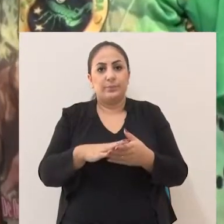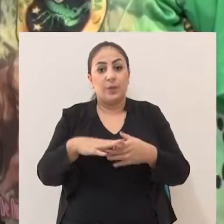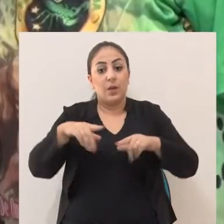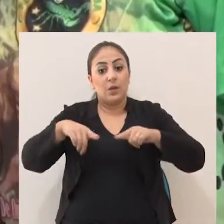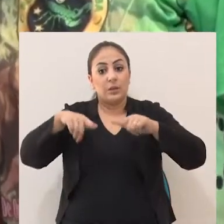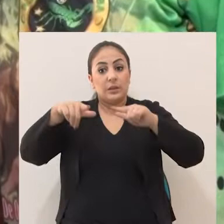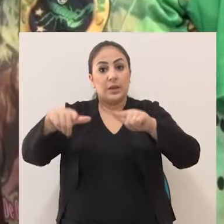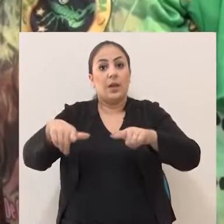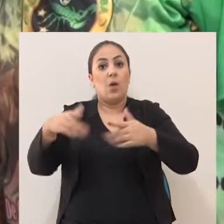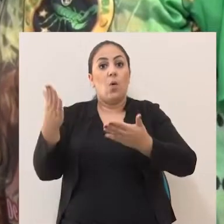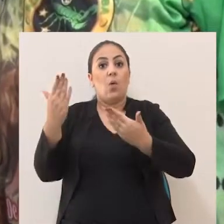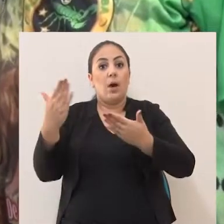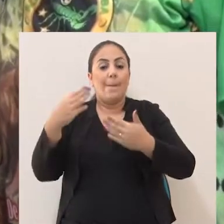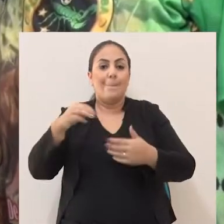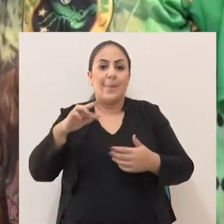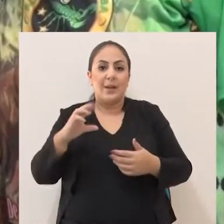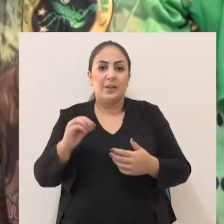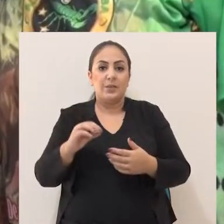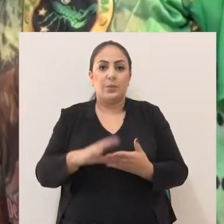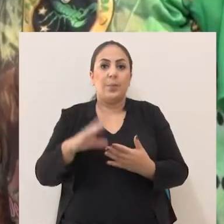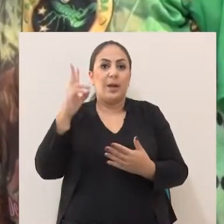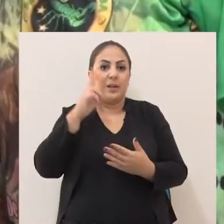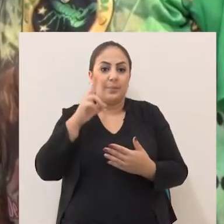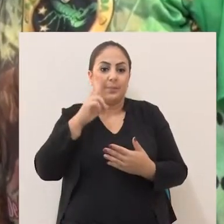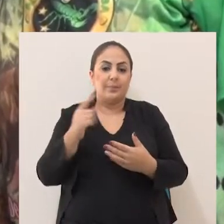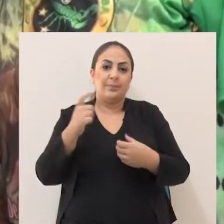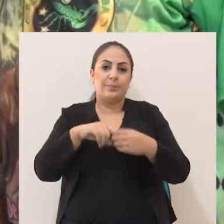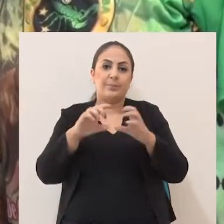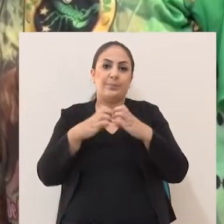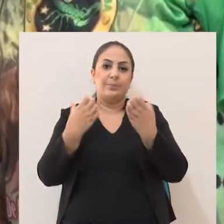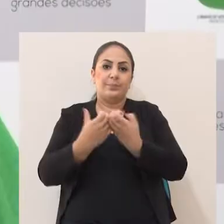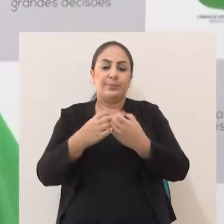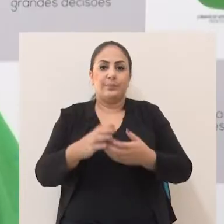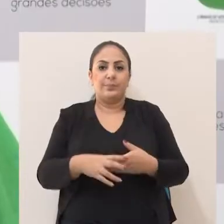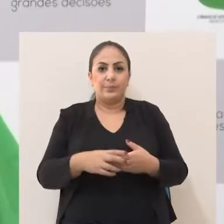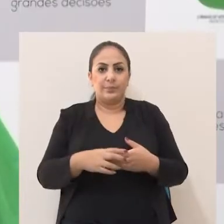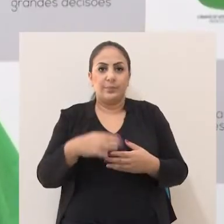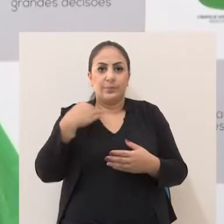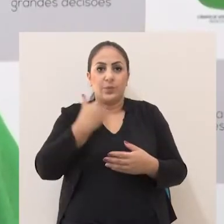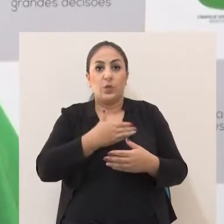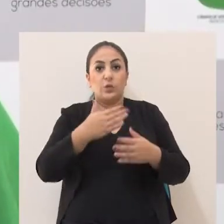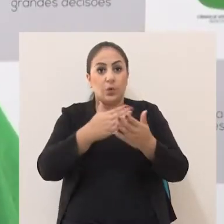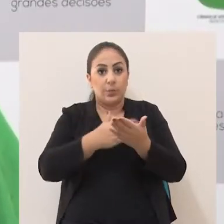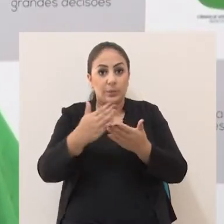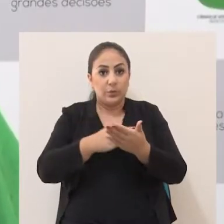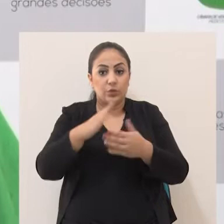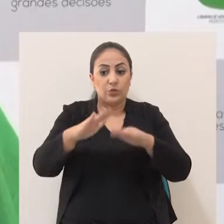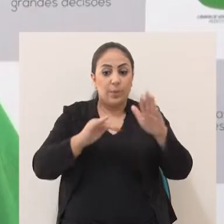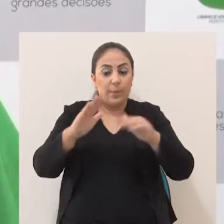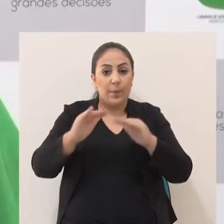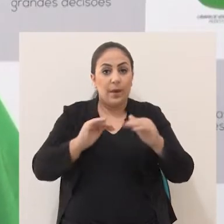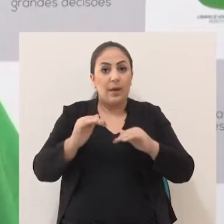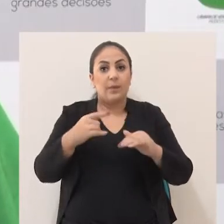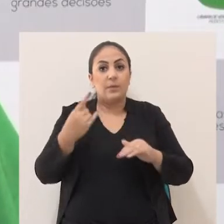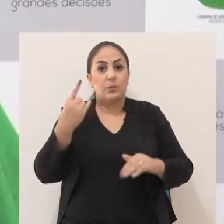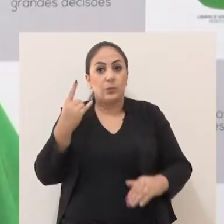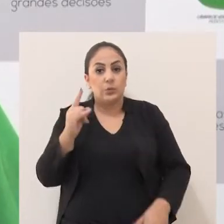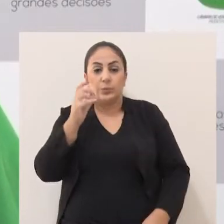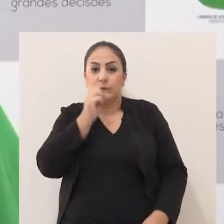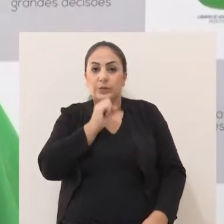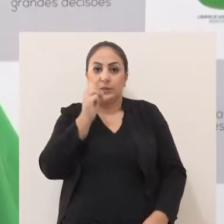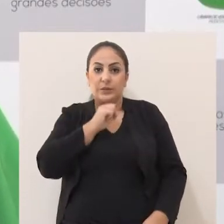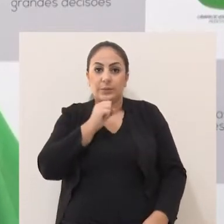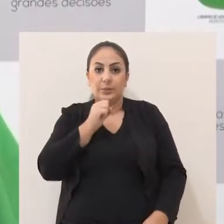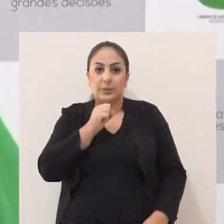título de honra ao mérito foi entregue para celebrar a retomada do evento. Começamos a chamar pessoal, o pessoal começou a vir no último,